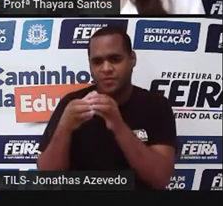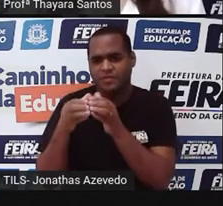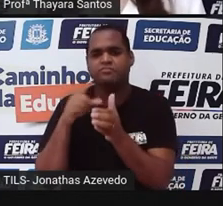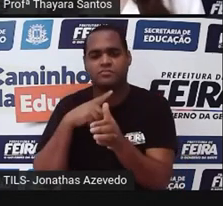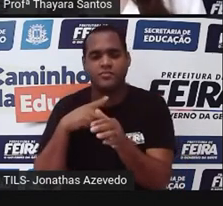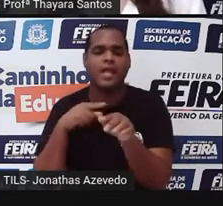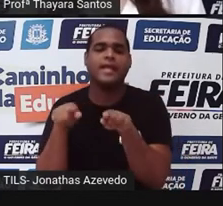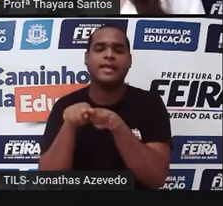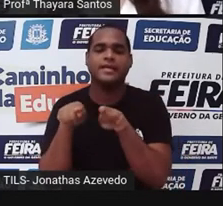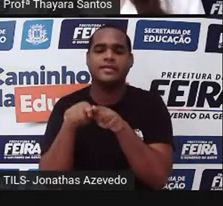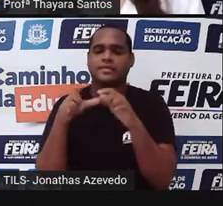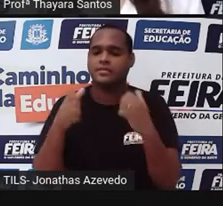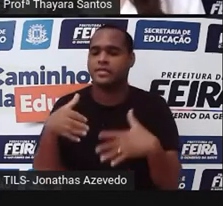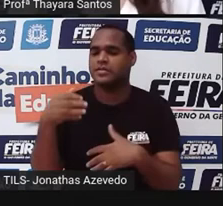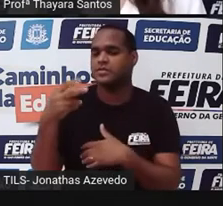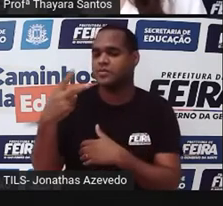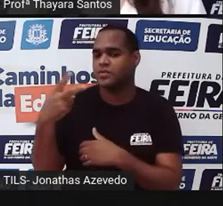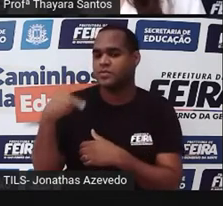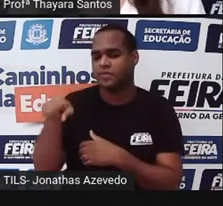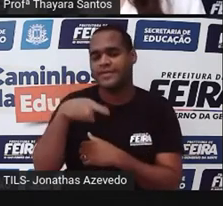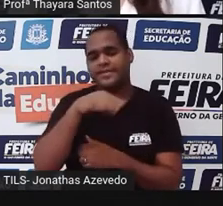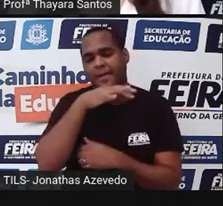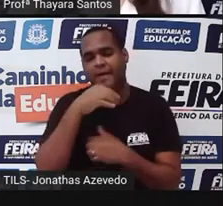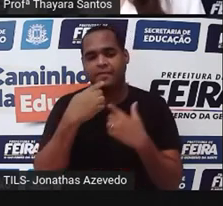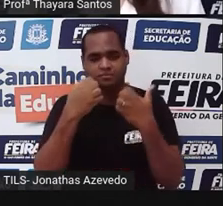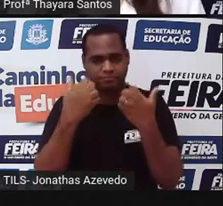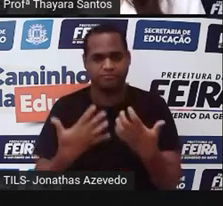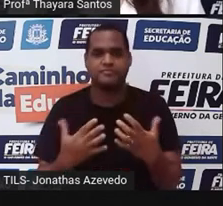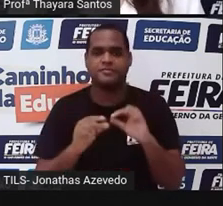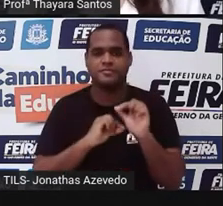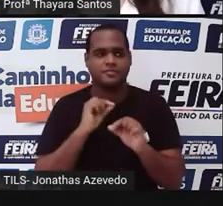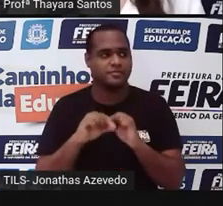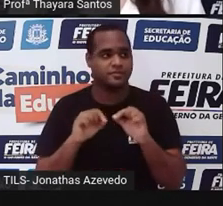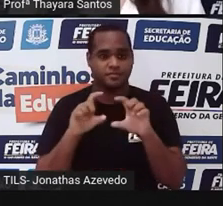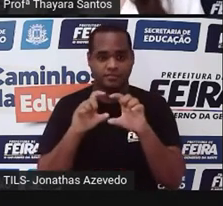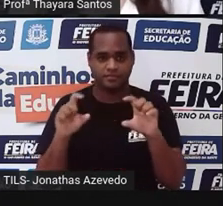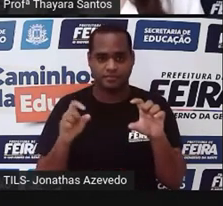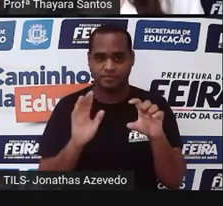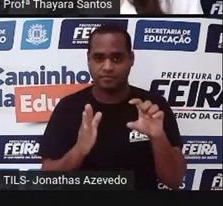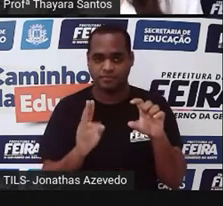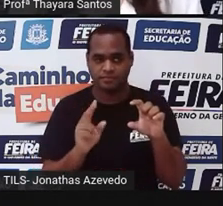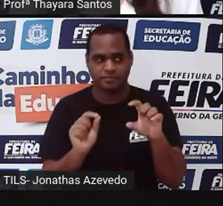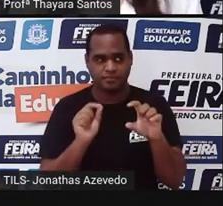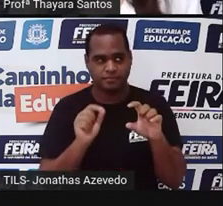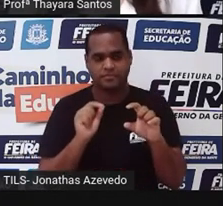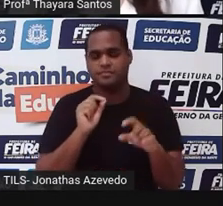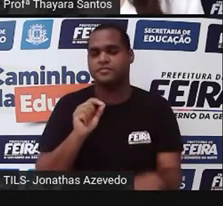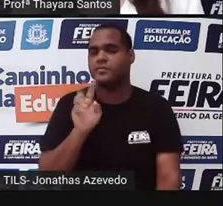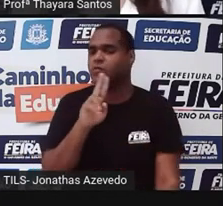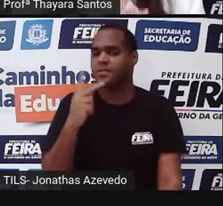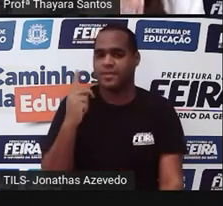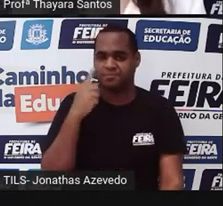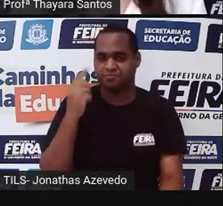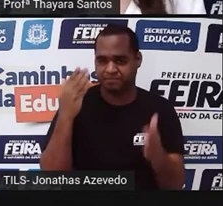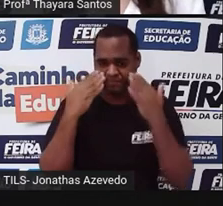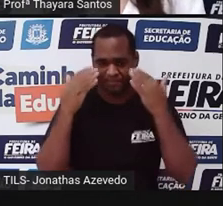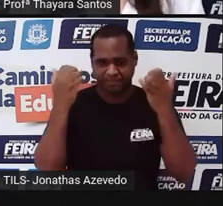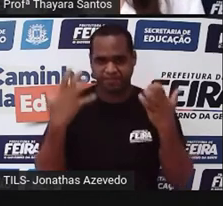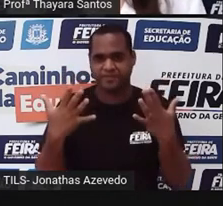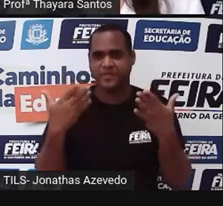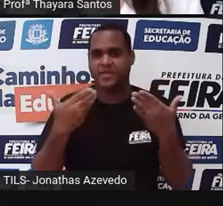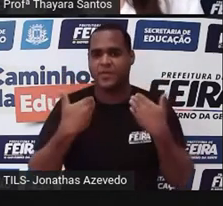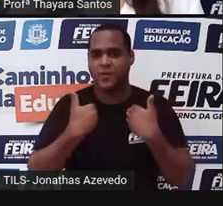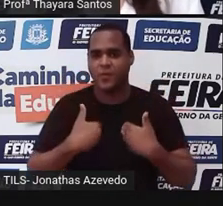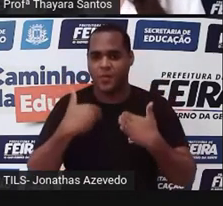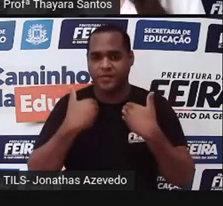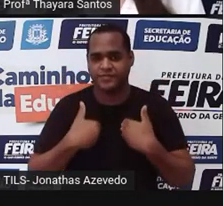vai falar aqui hoje, na aula de hoje. Então, os anelídeos, eles têm esse nome porque eles apresentam um corpo segmentado em forma